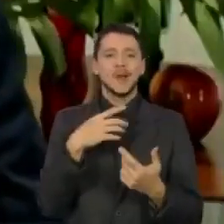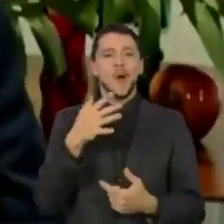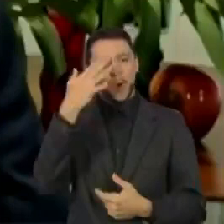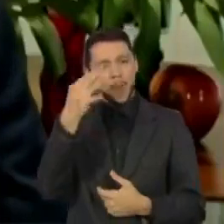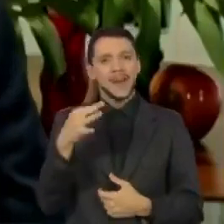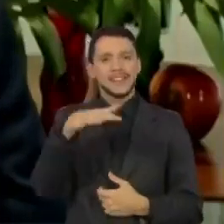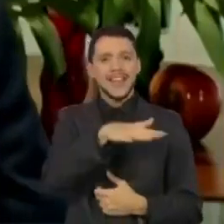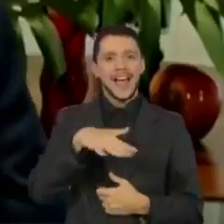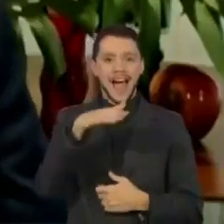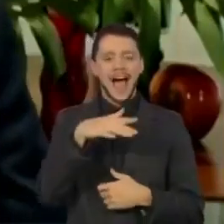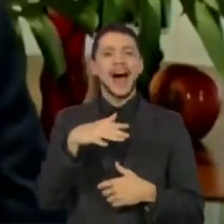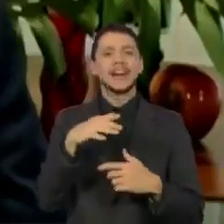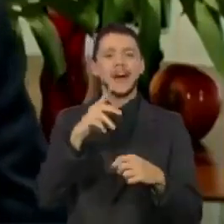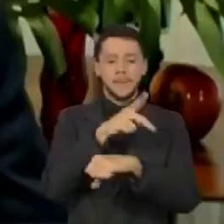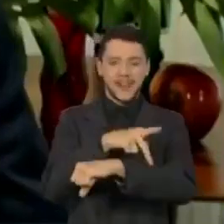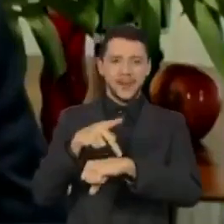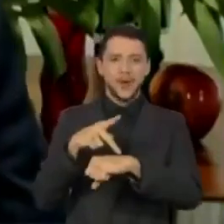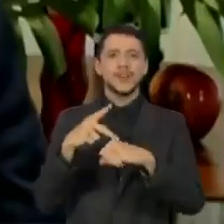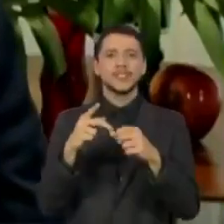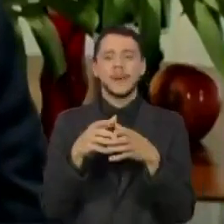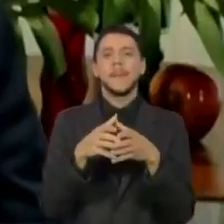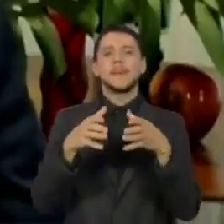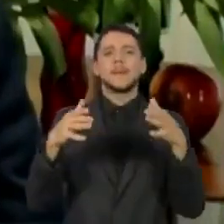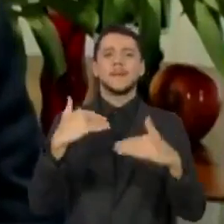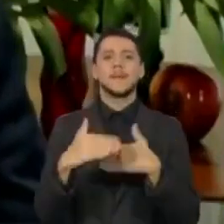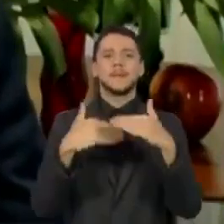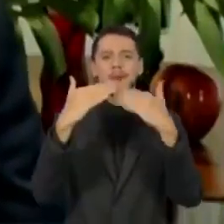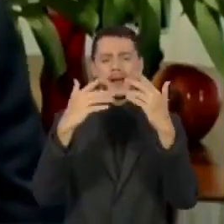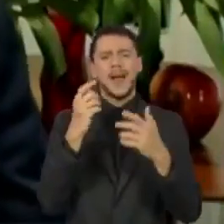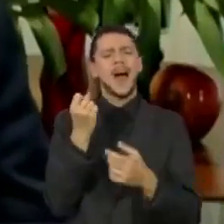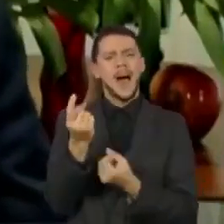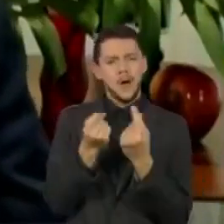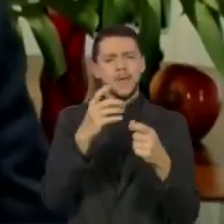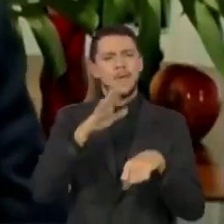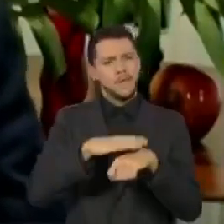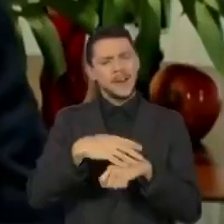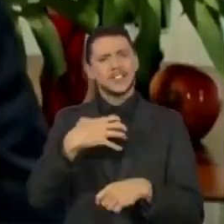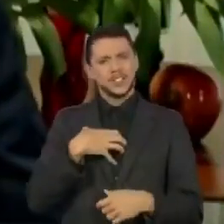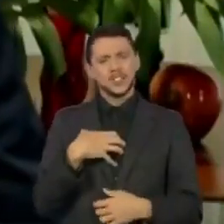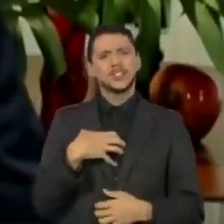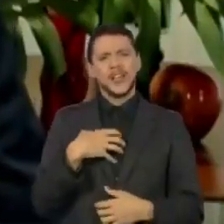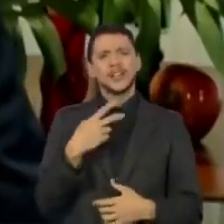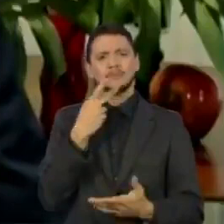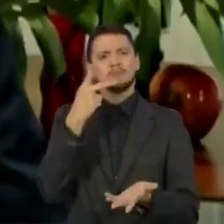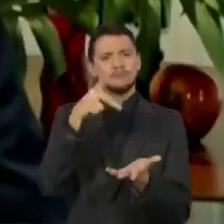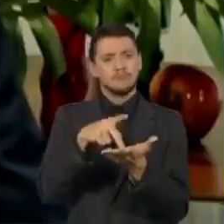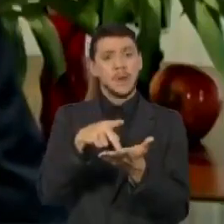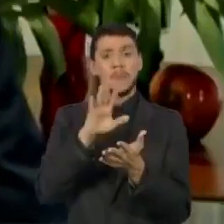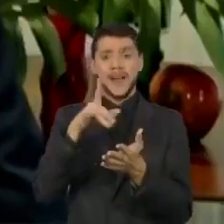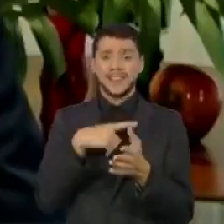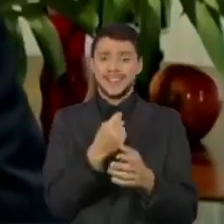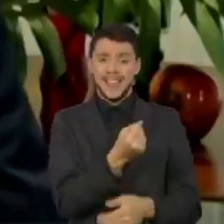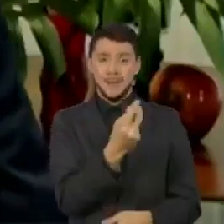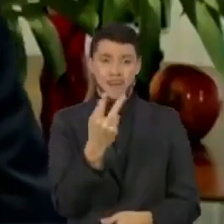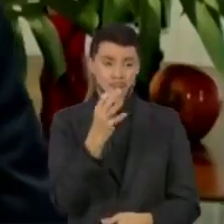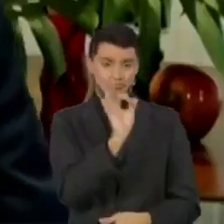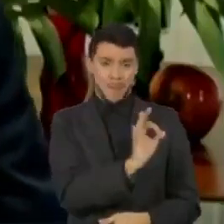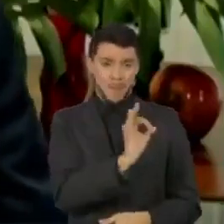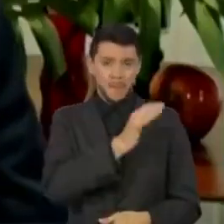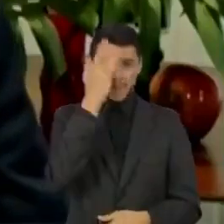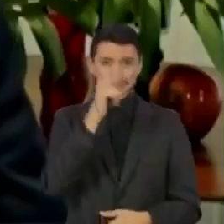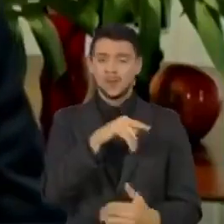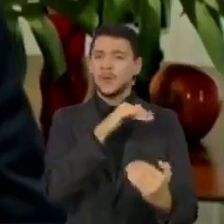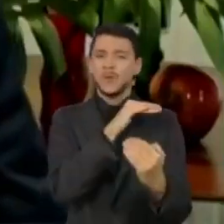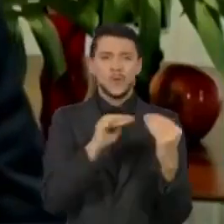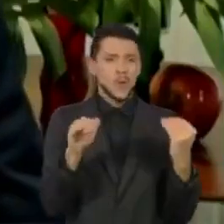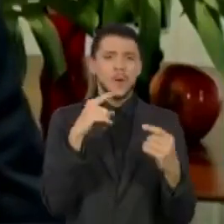imaginando que haja outros caminhos. E muitos o fazem de modo honesto, sincero. Há uma outra parte que dele discorda porque o